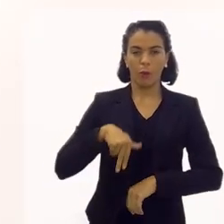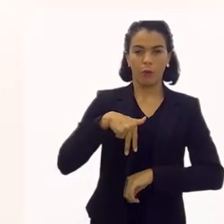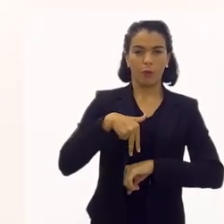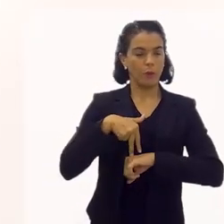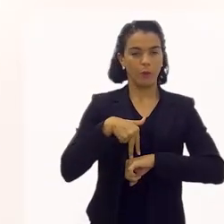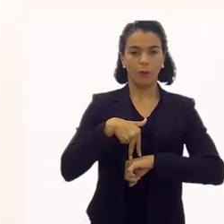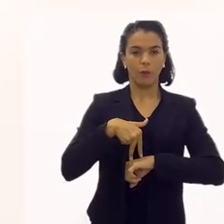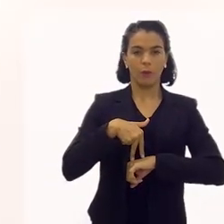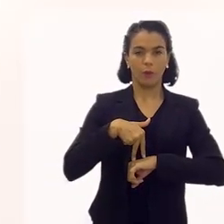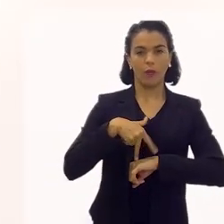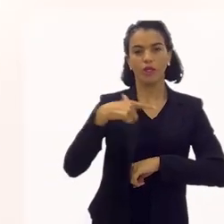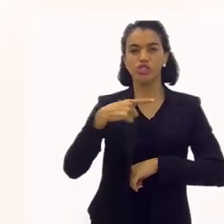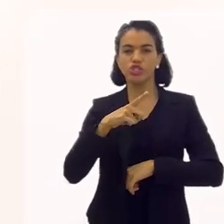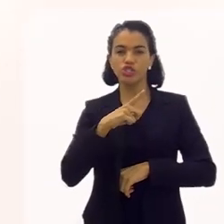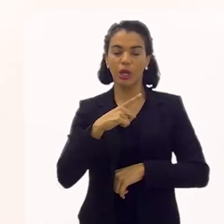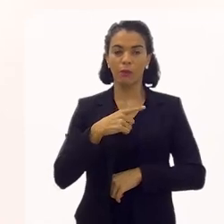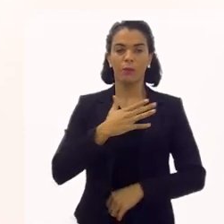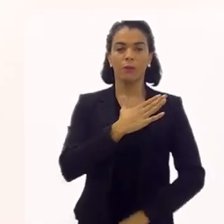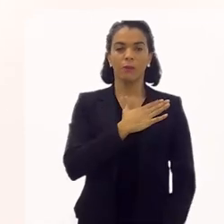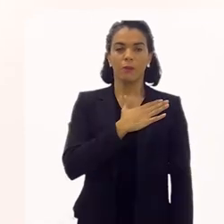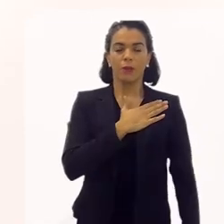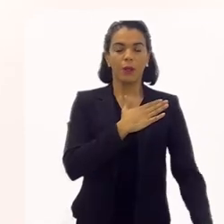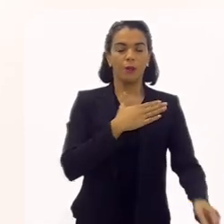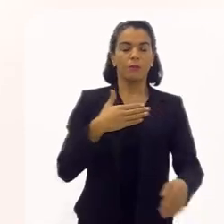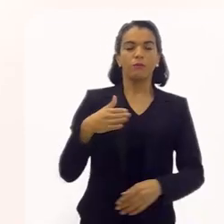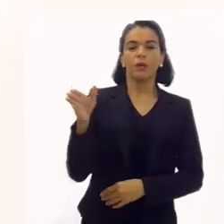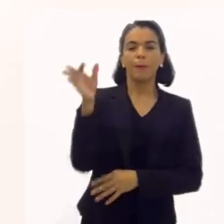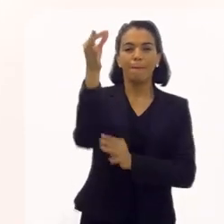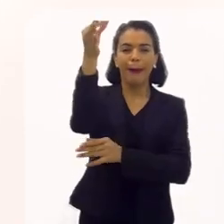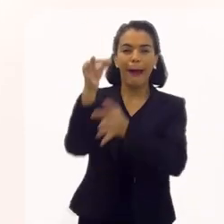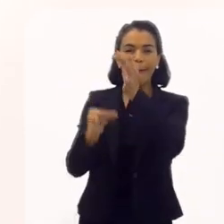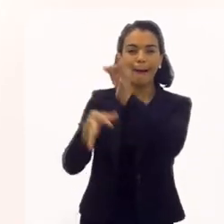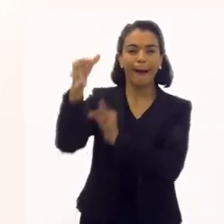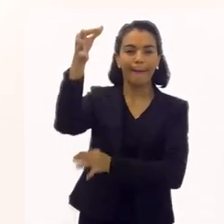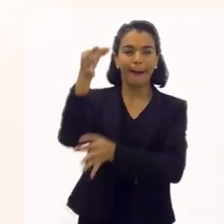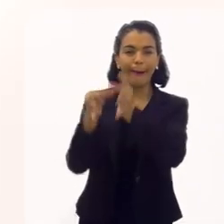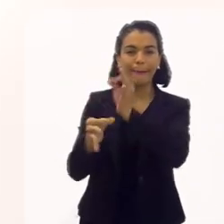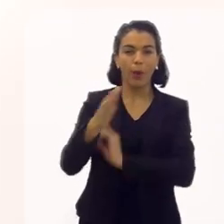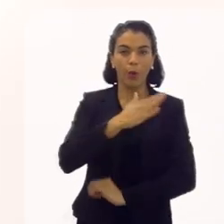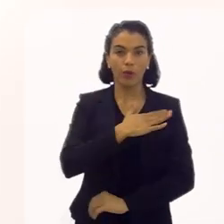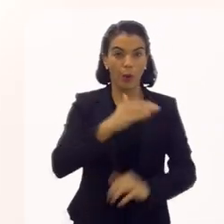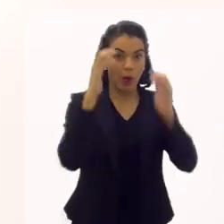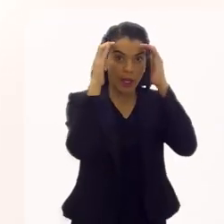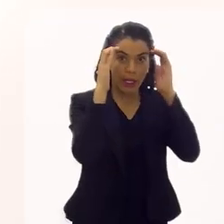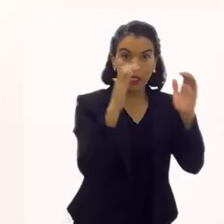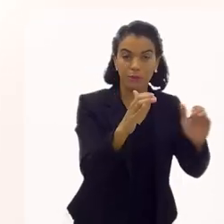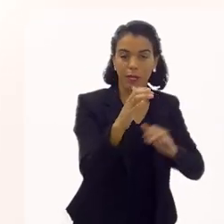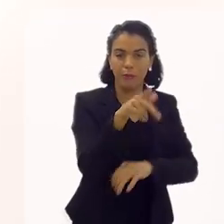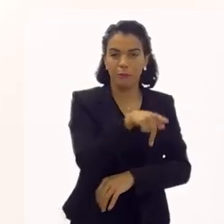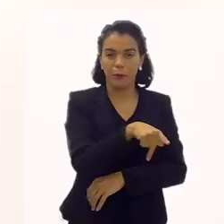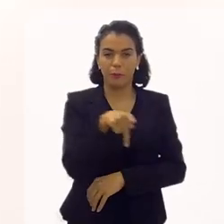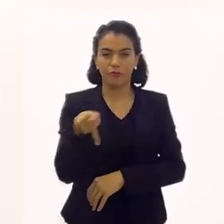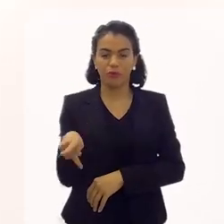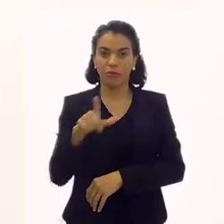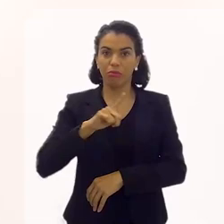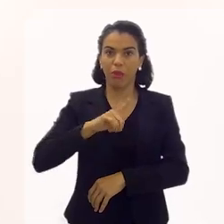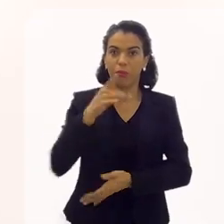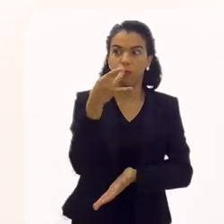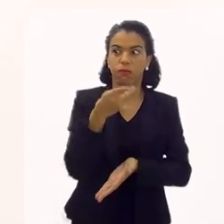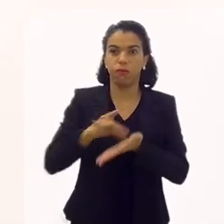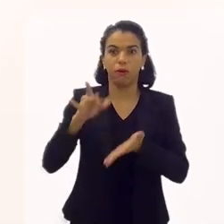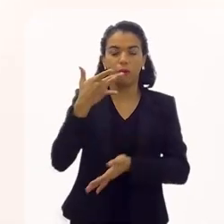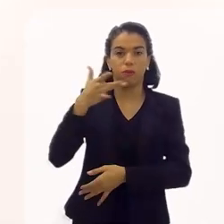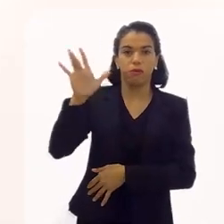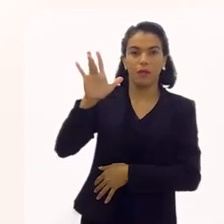colocação, de se cantar o hino, de se ter respeito pelo professor, de se ter